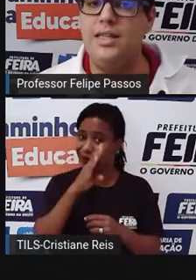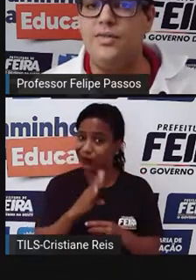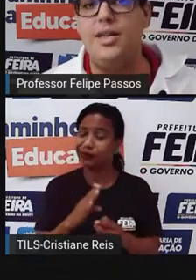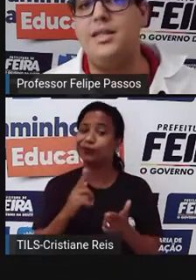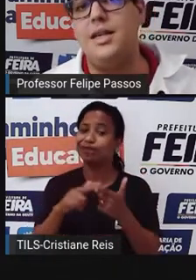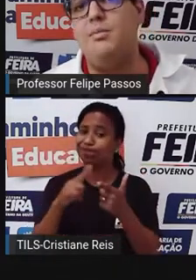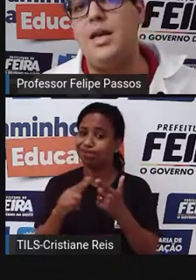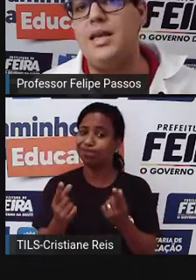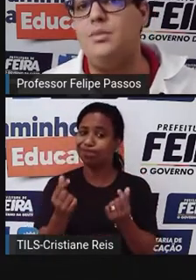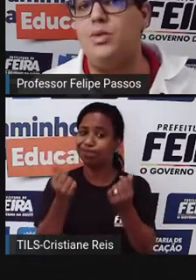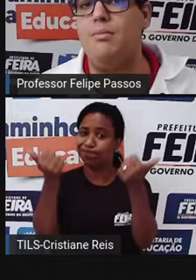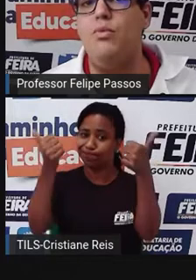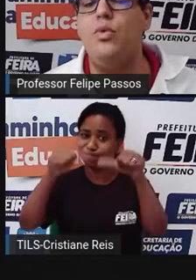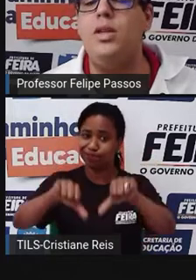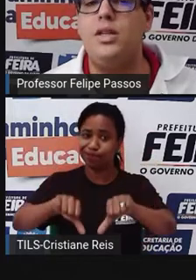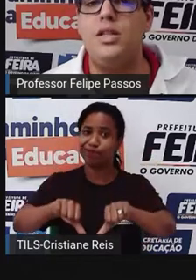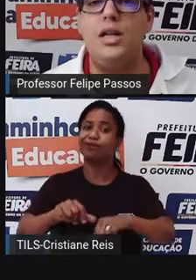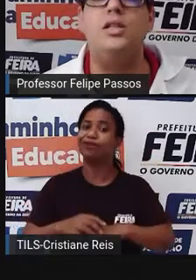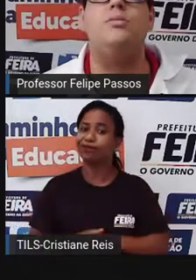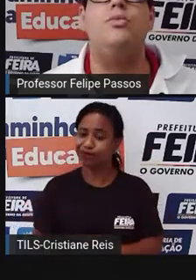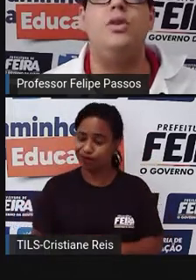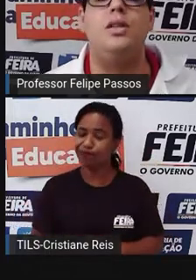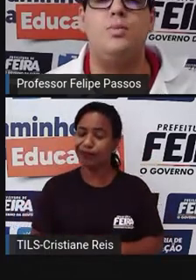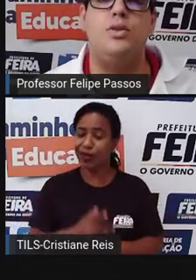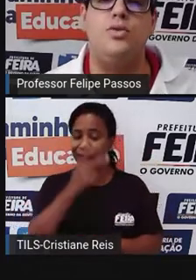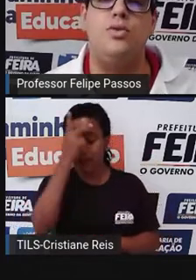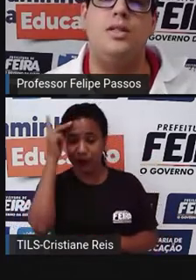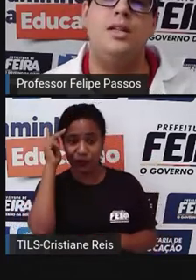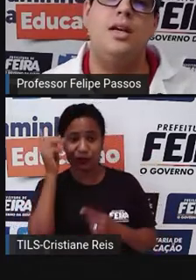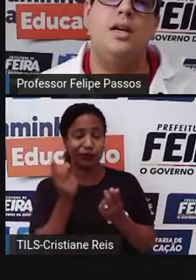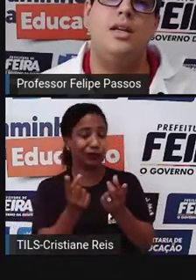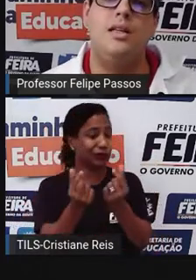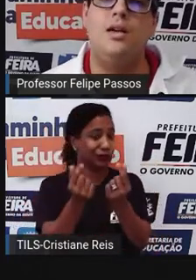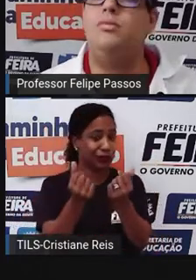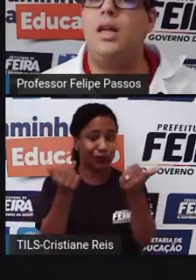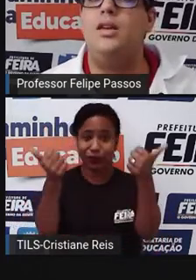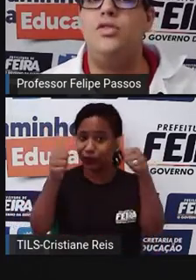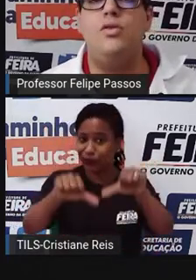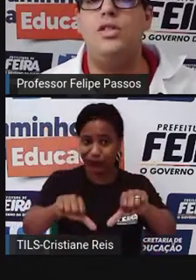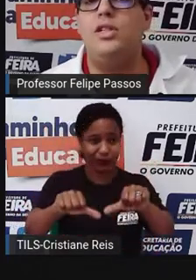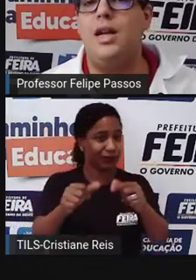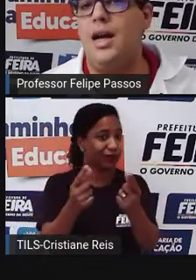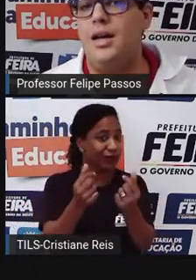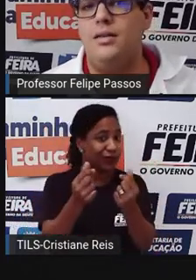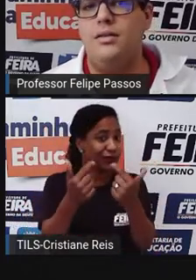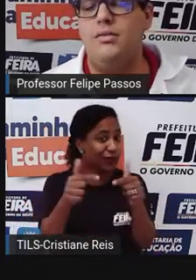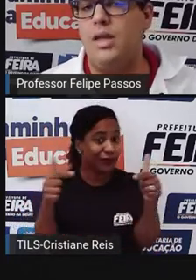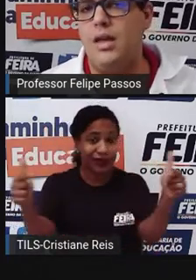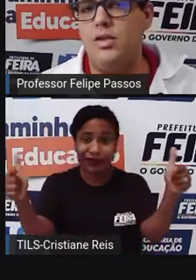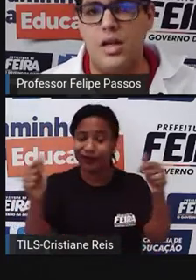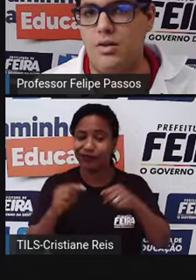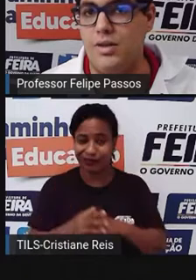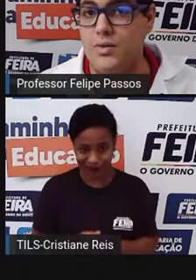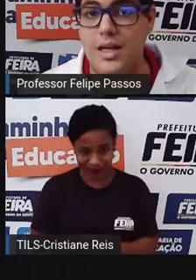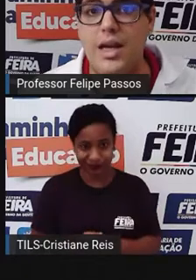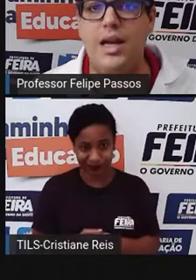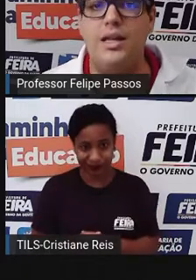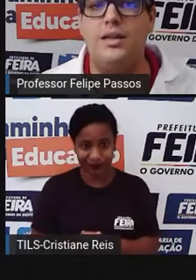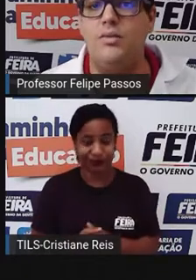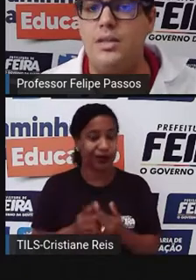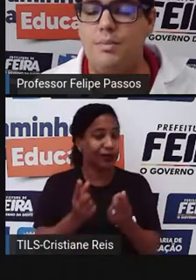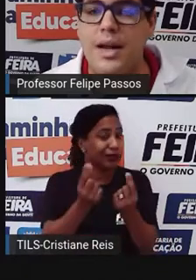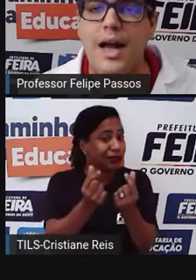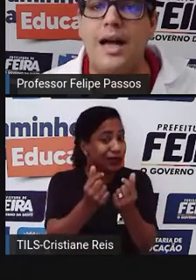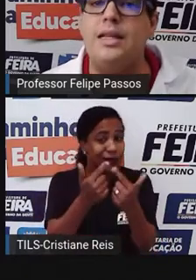De crise financeira mesmo. Tem muita gente, muitas pessoas que não têm de onde tirar, não têm dinheiro, estão sem